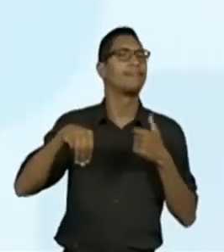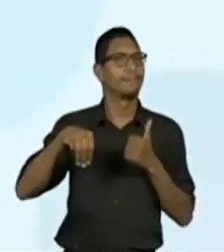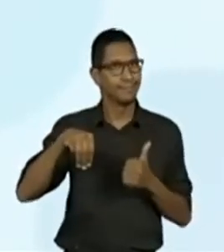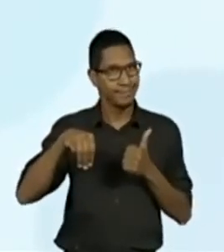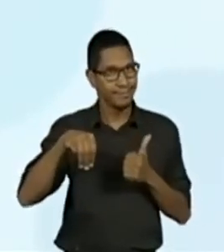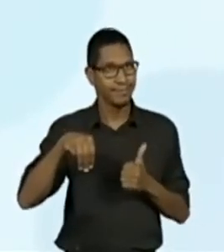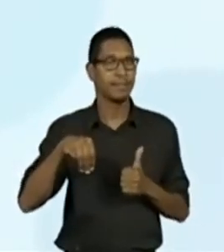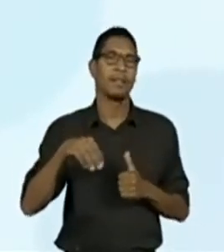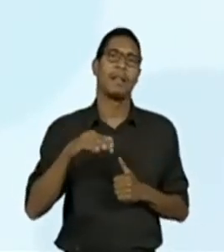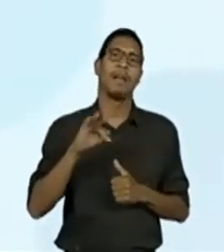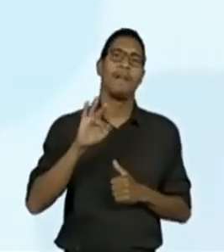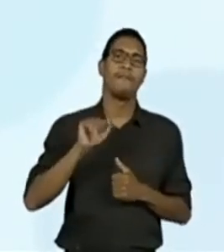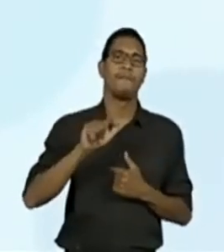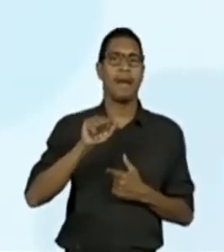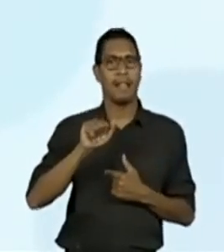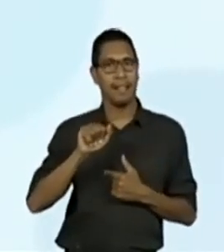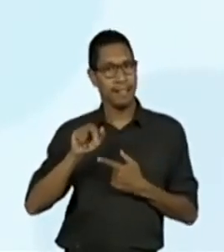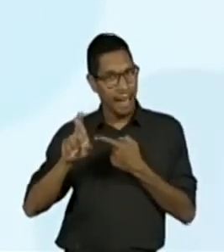da briga.